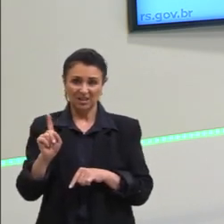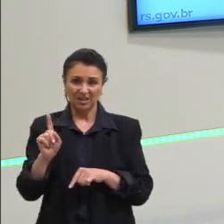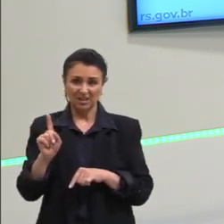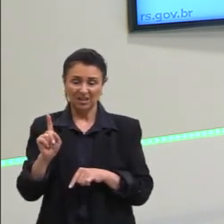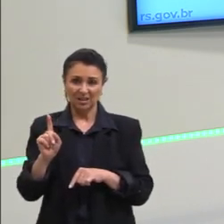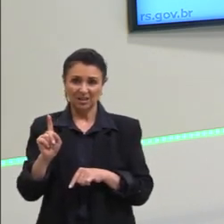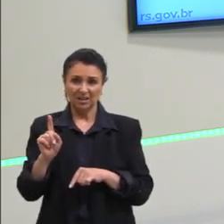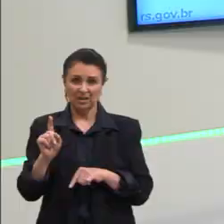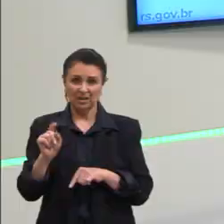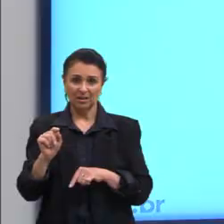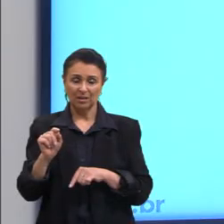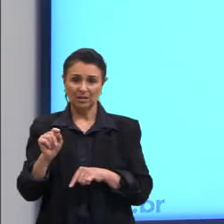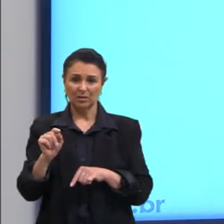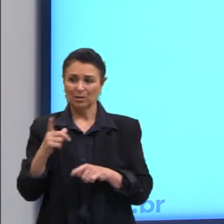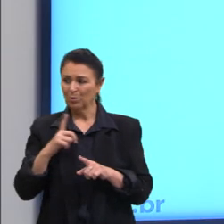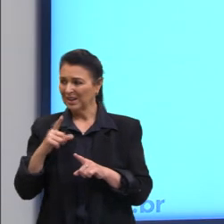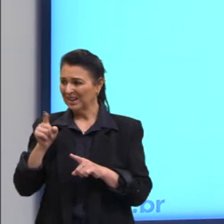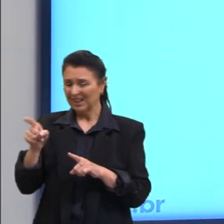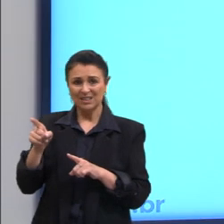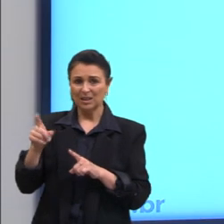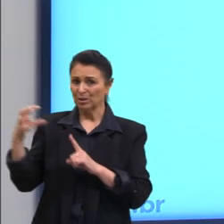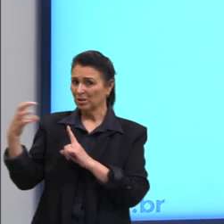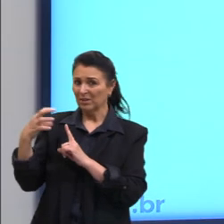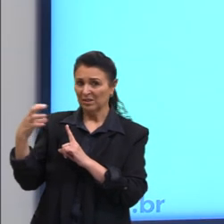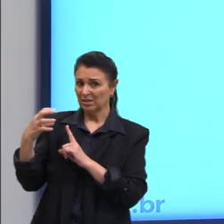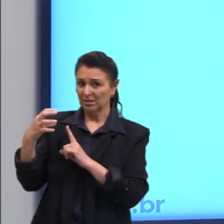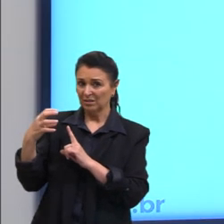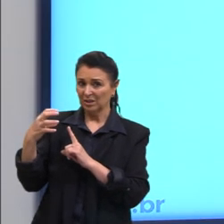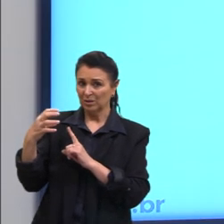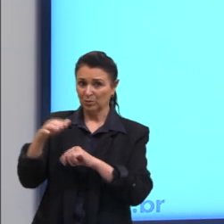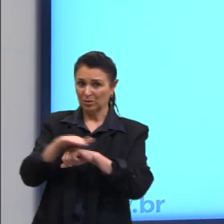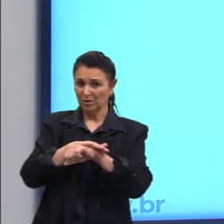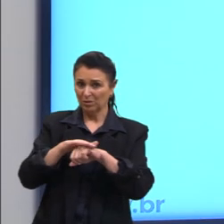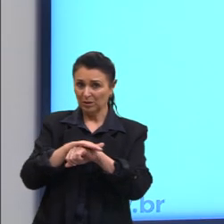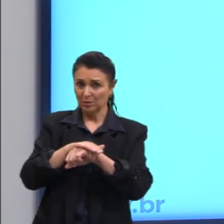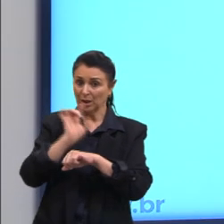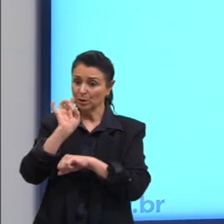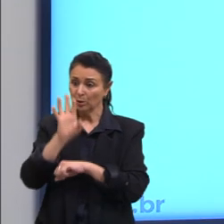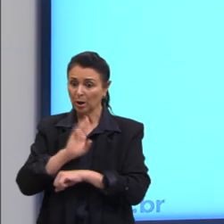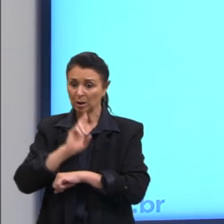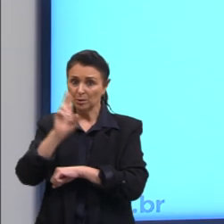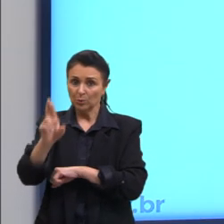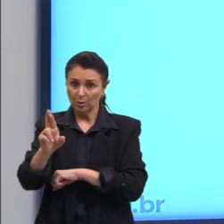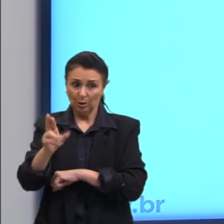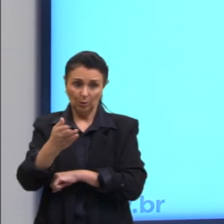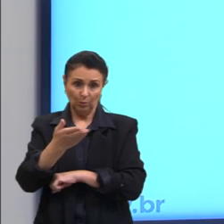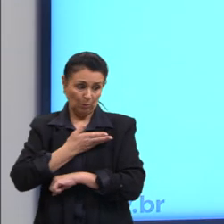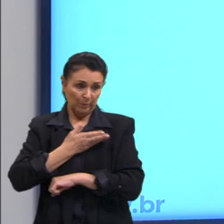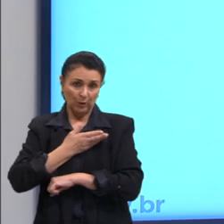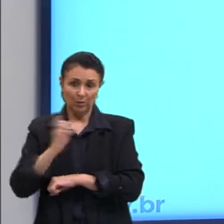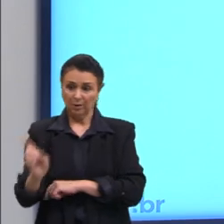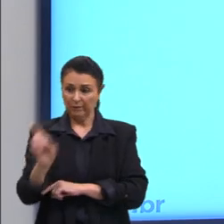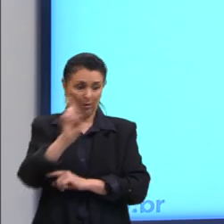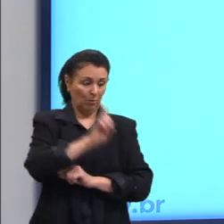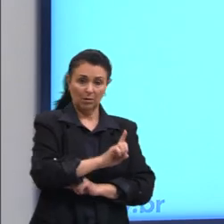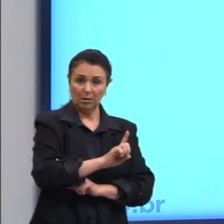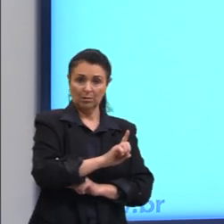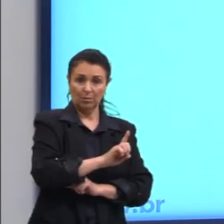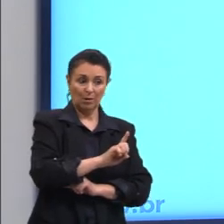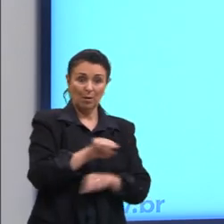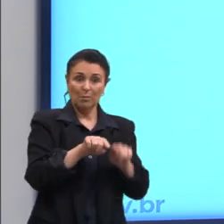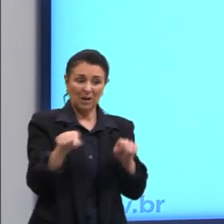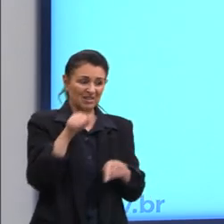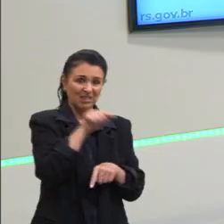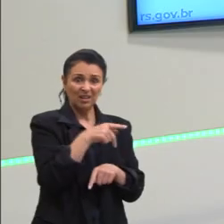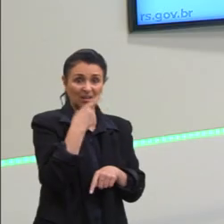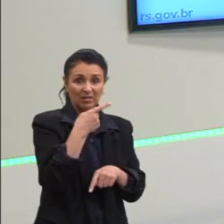estava interferindo na conversa, mas sim estava respondendo ao companheiro que estava ali, ele não imaginou que o companheiro estava falando com